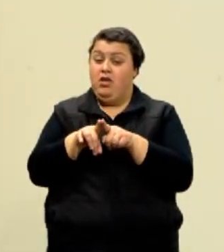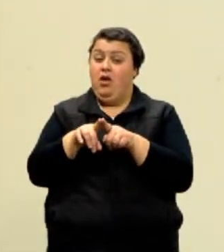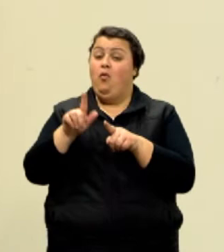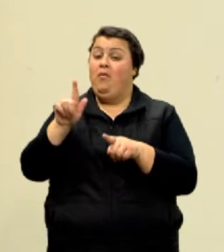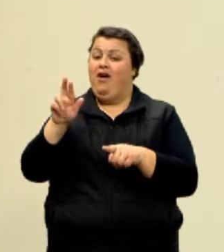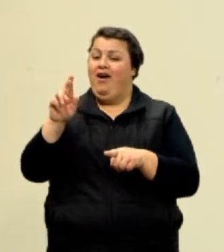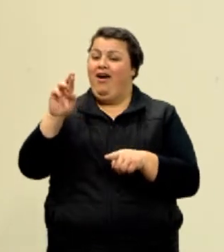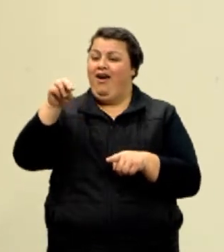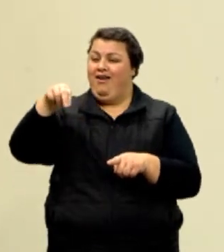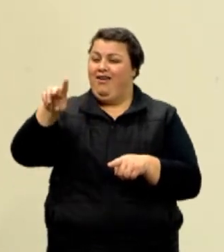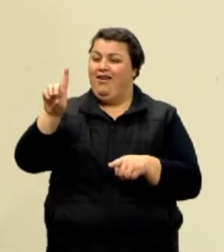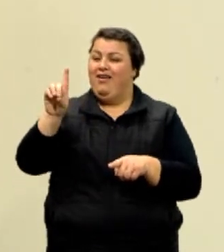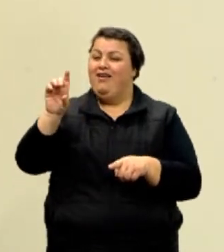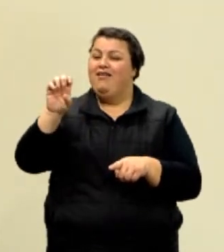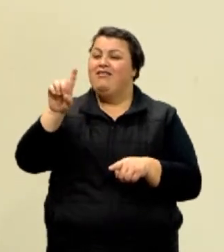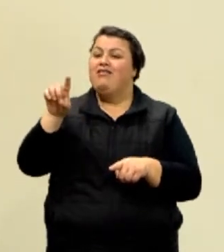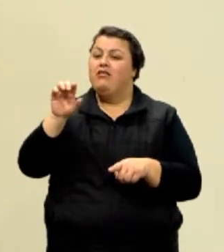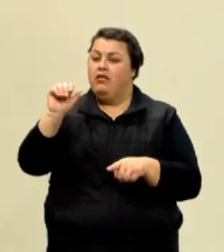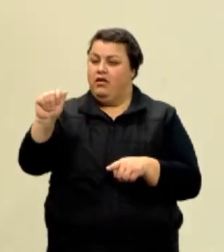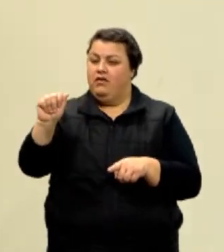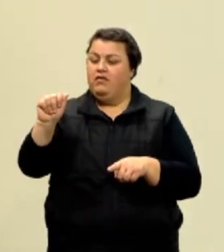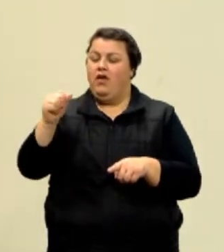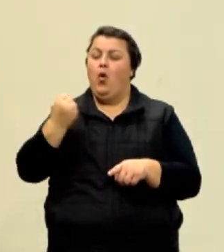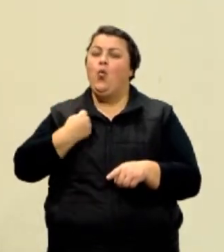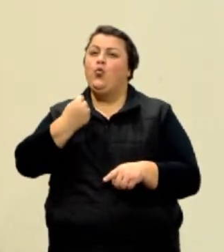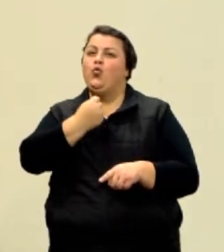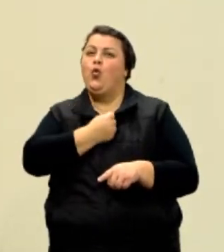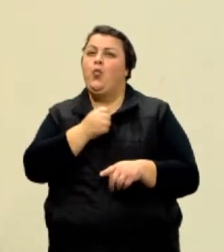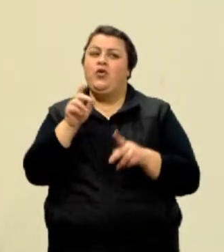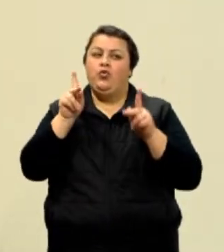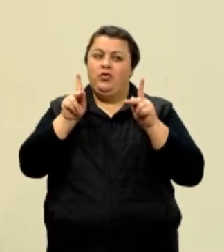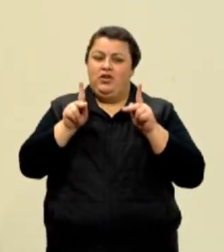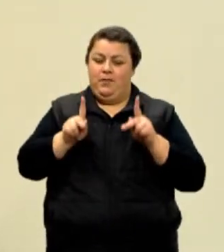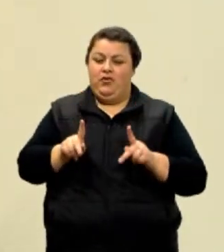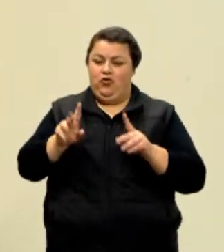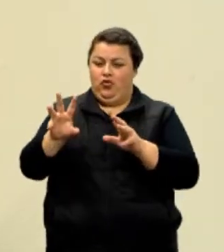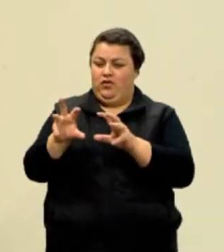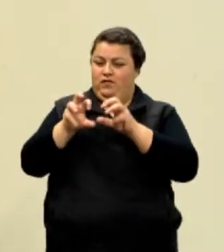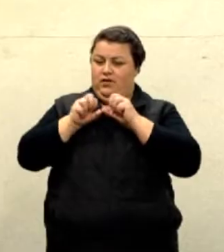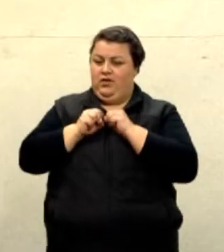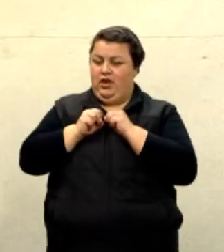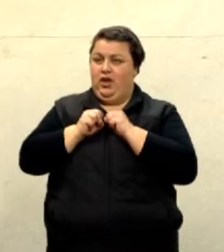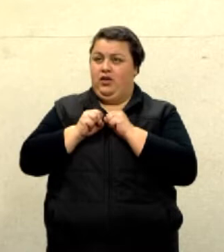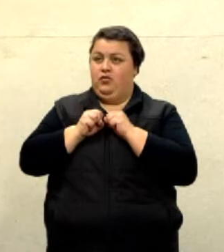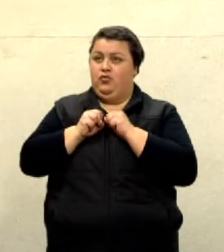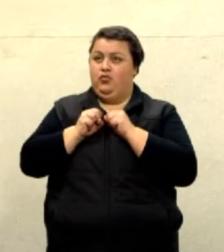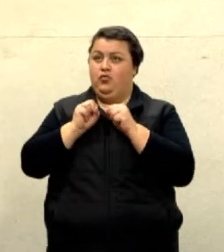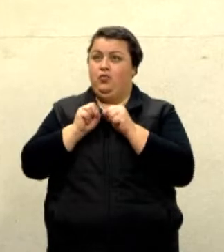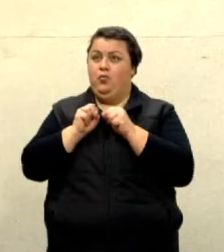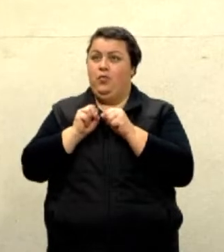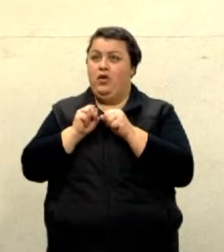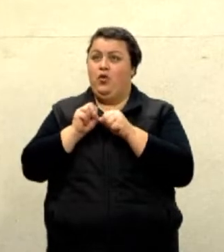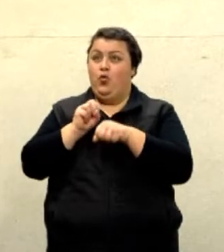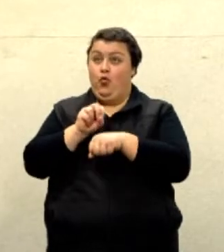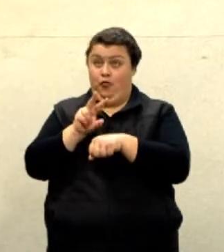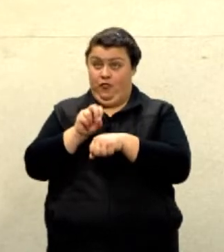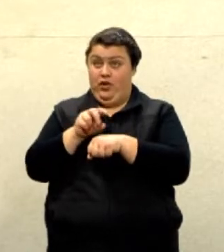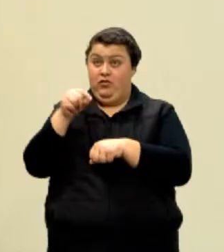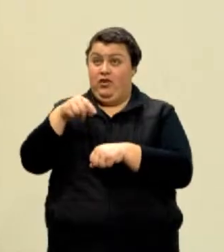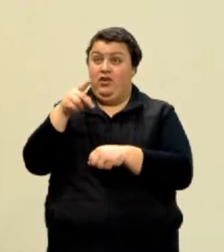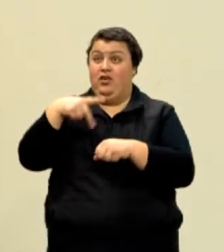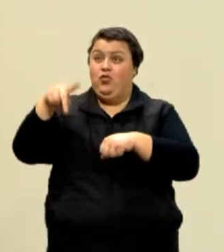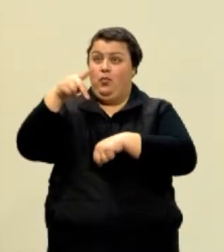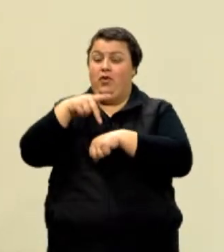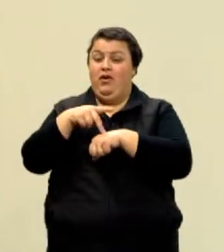o número de infectados pelo vírus em um país é uma característica, é